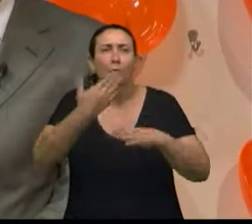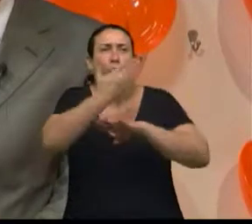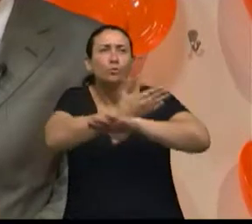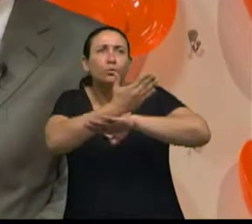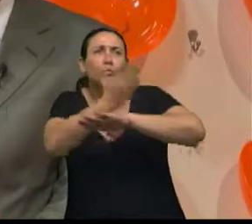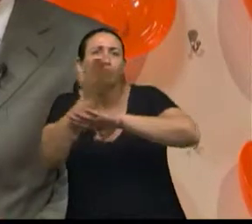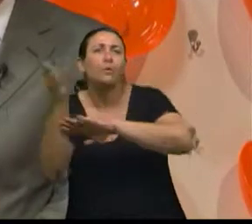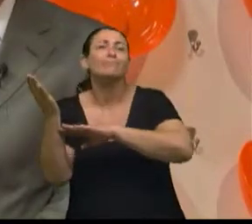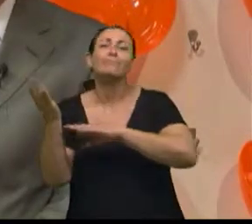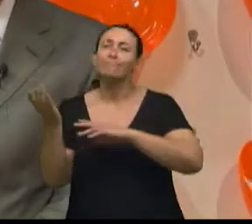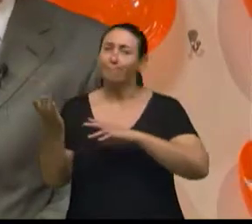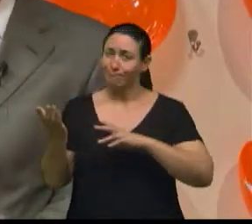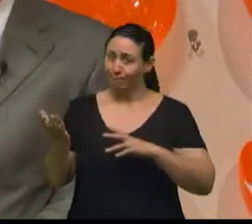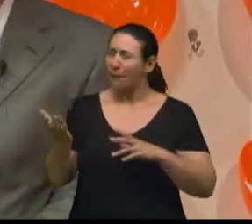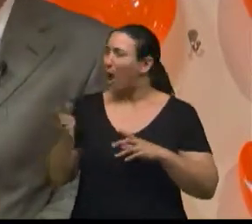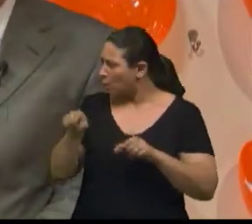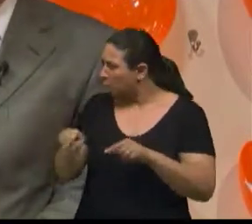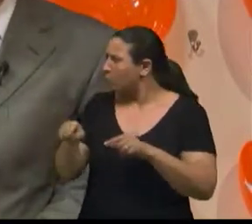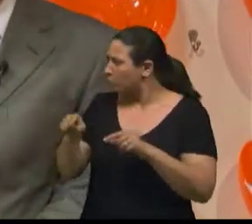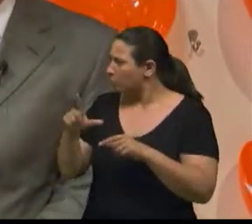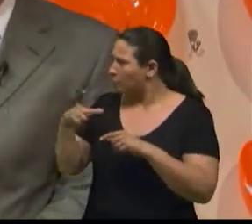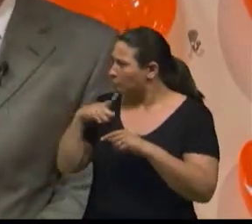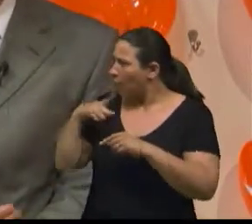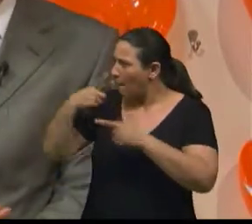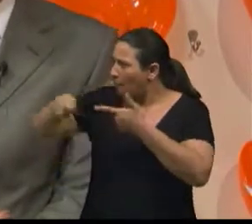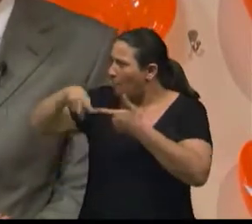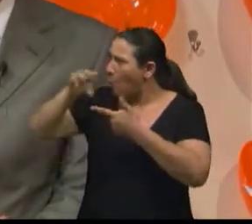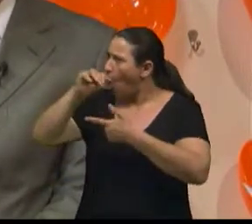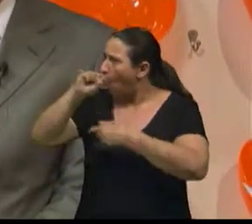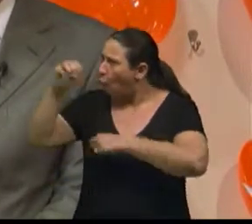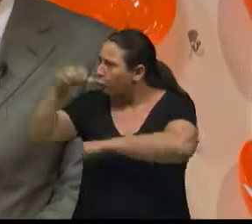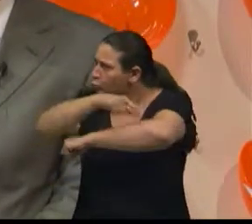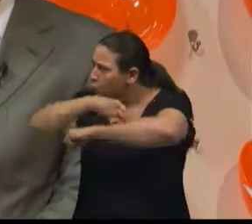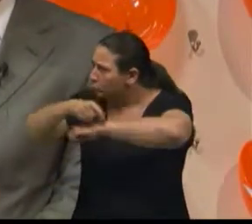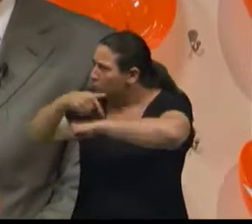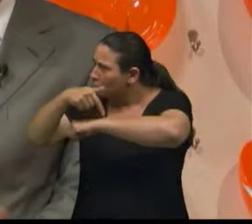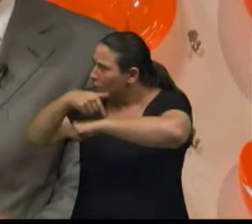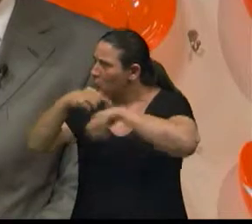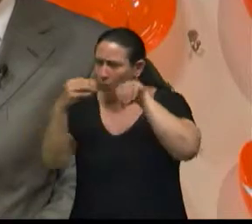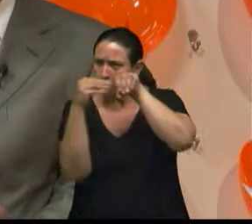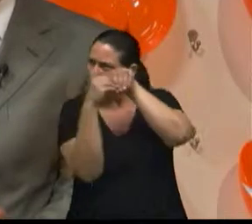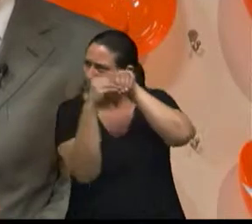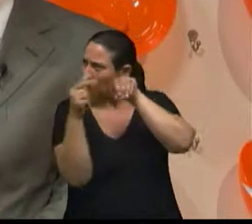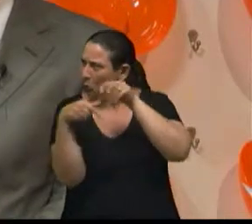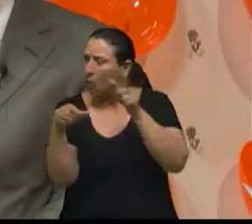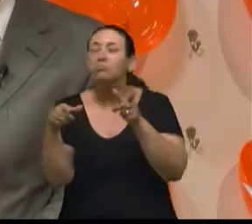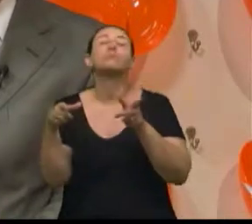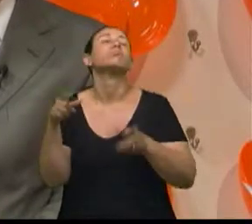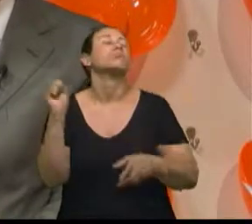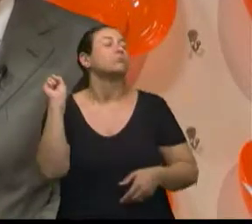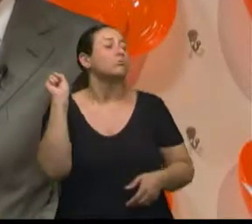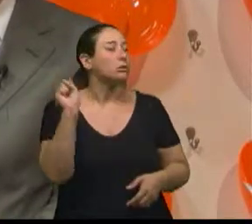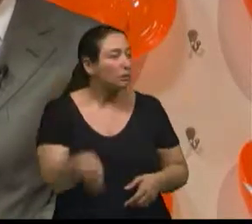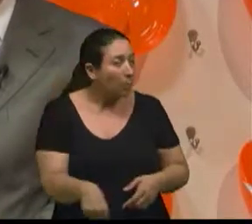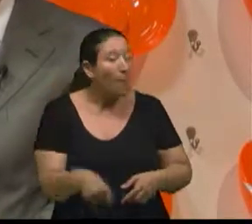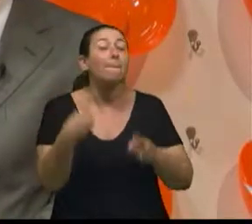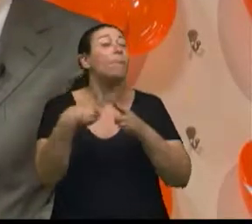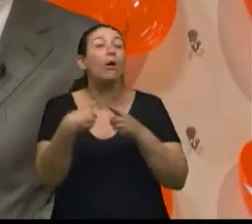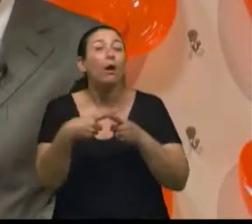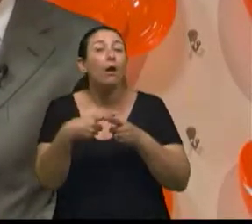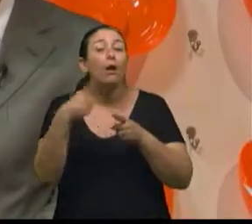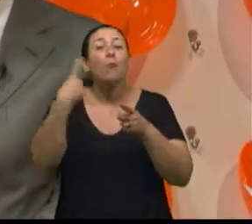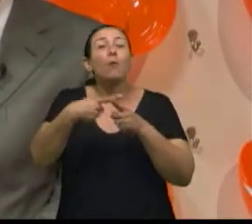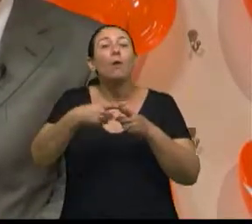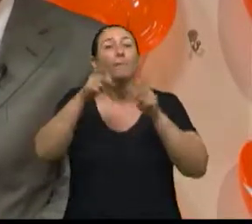E isso interfere na qualidade dos ossos? Com certeza. Com isso, o que acontece? Esse osso, que teoricamente ficaria enfraquecido